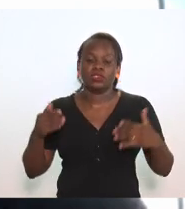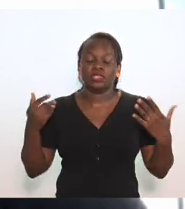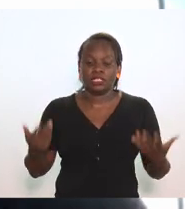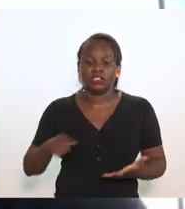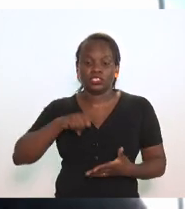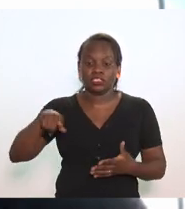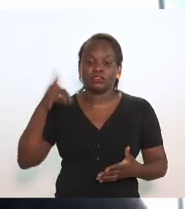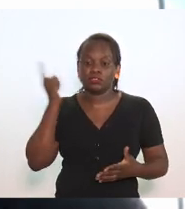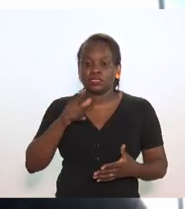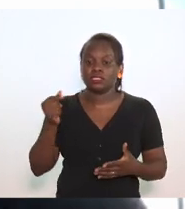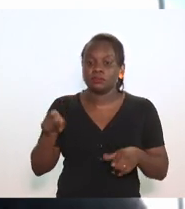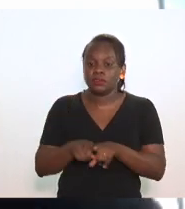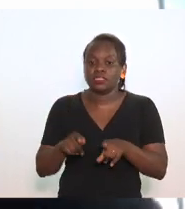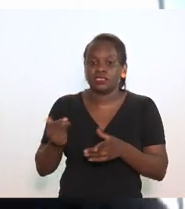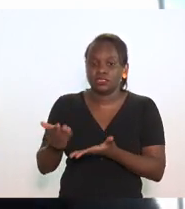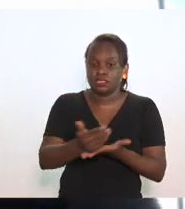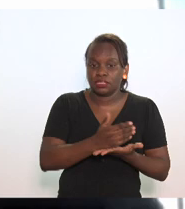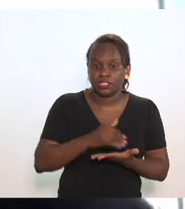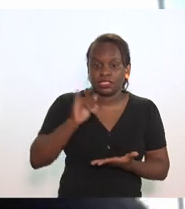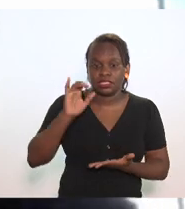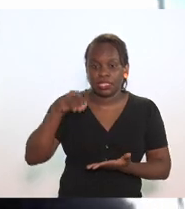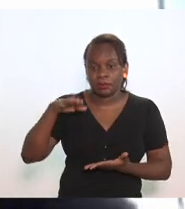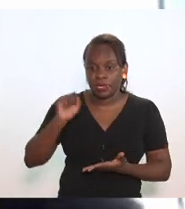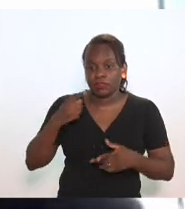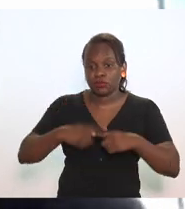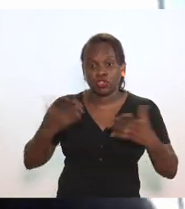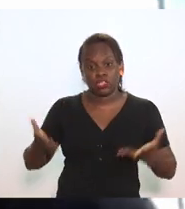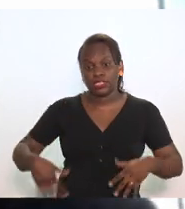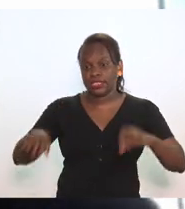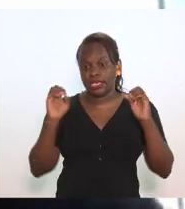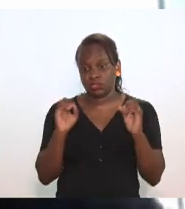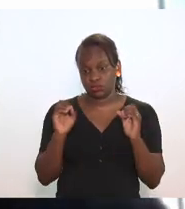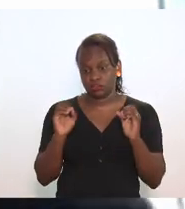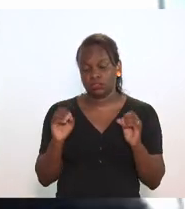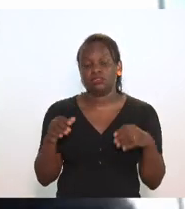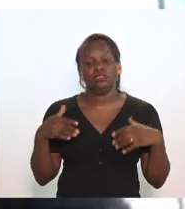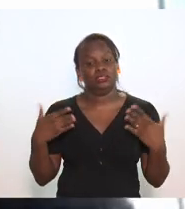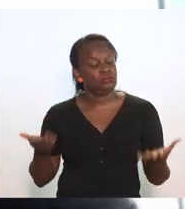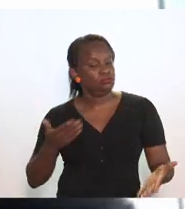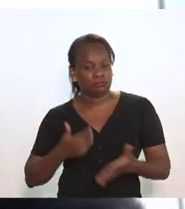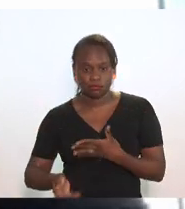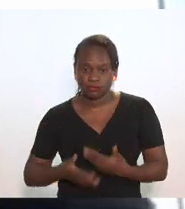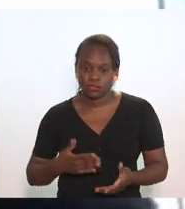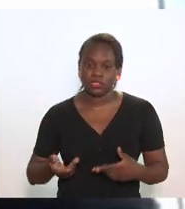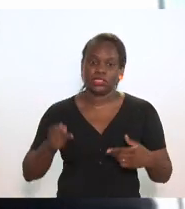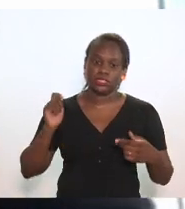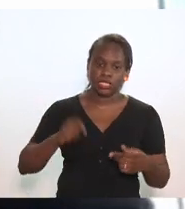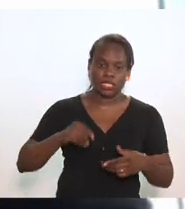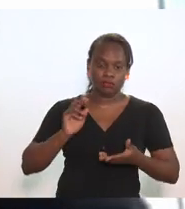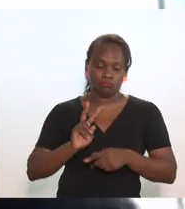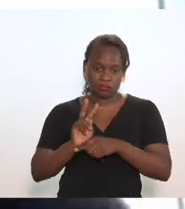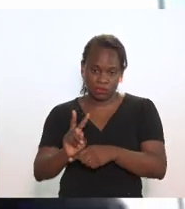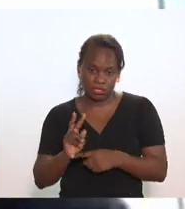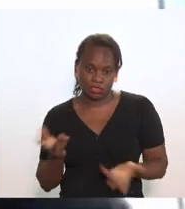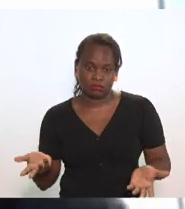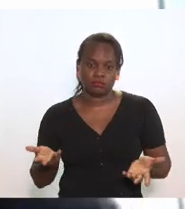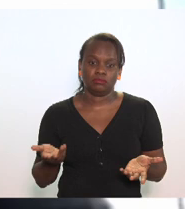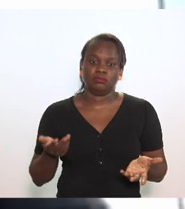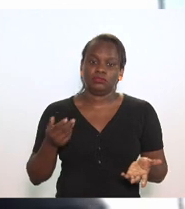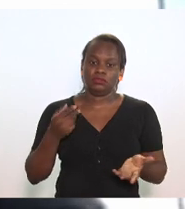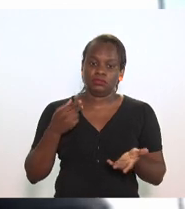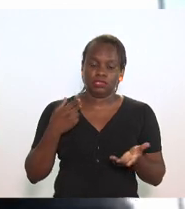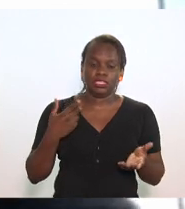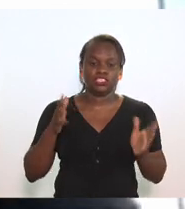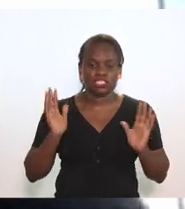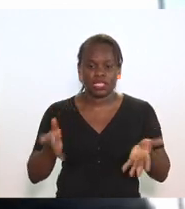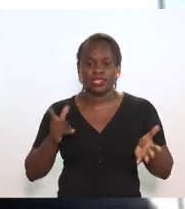arrecadando um ICMS que hoje é zerador independente de ter que dar o crédito o crédito